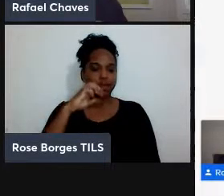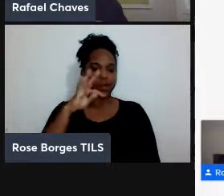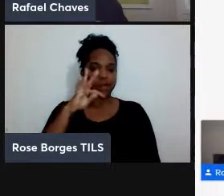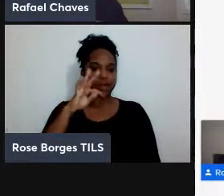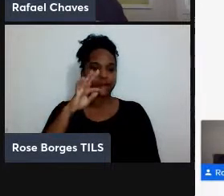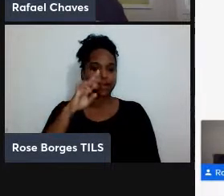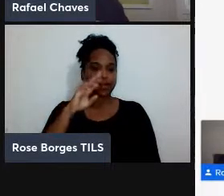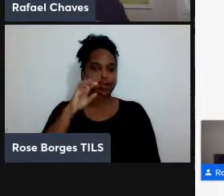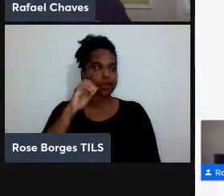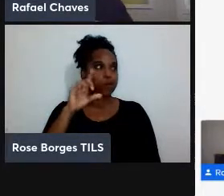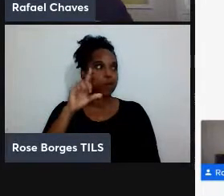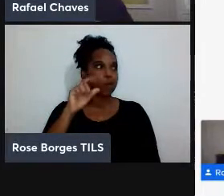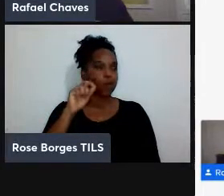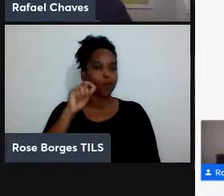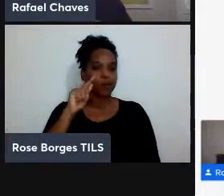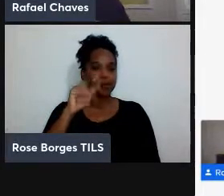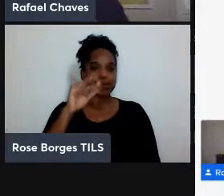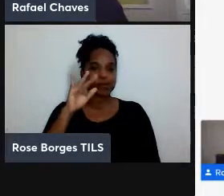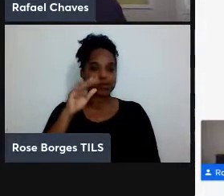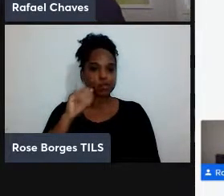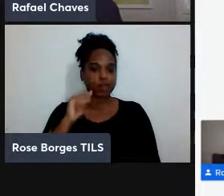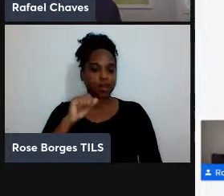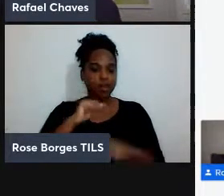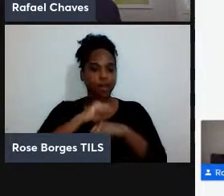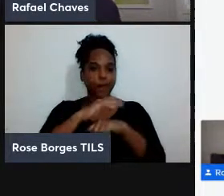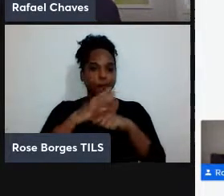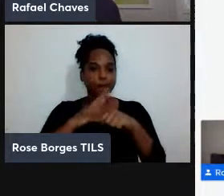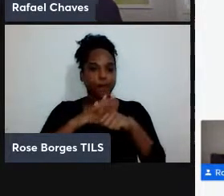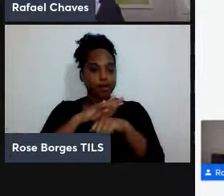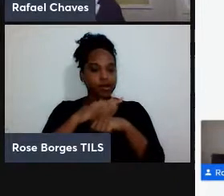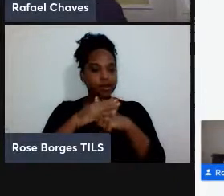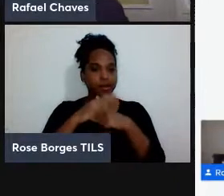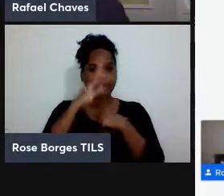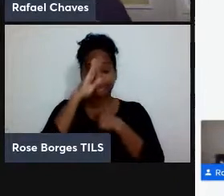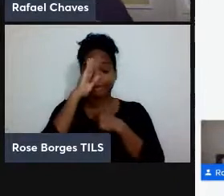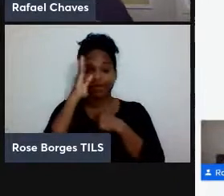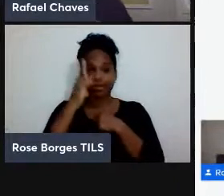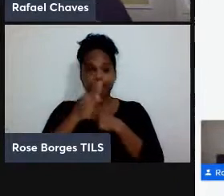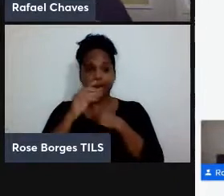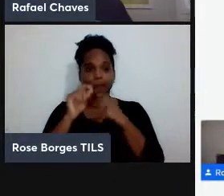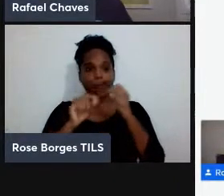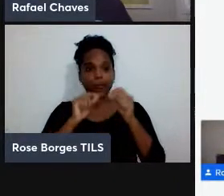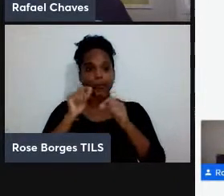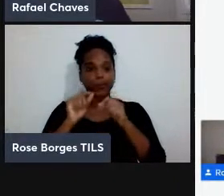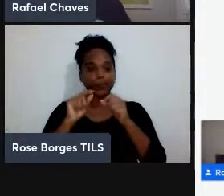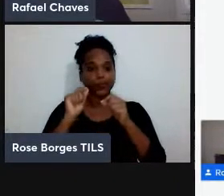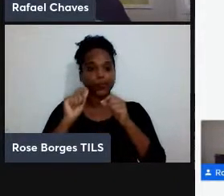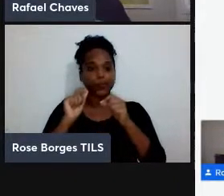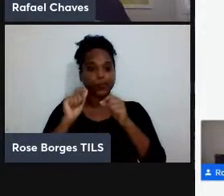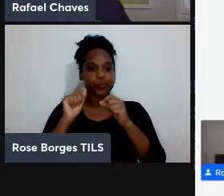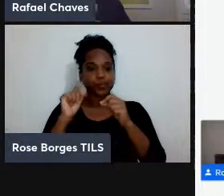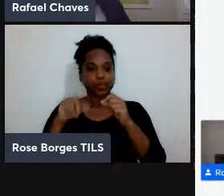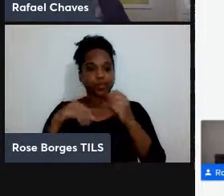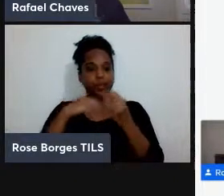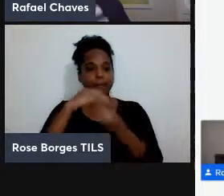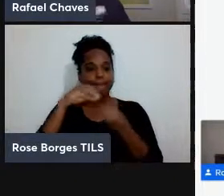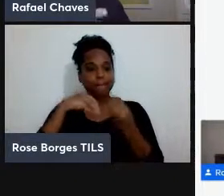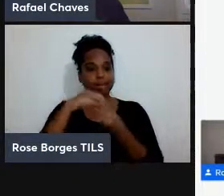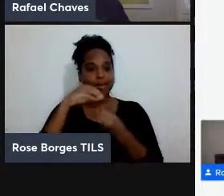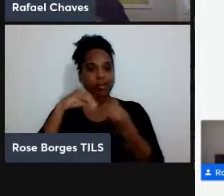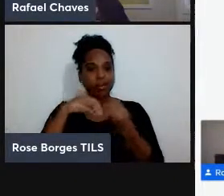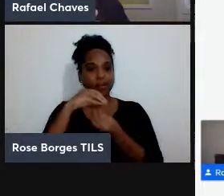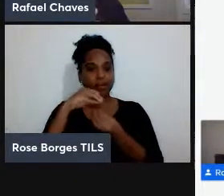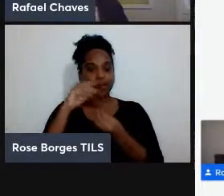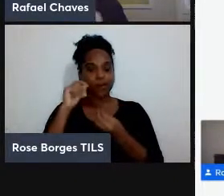o principal recurso para metrologia quântica é o emaranhamento então entender